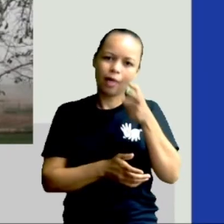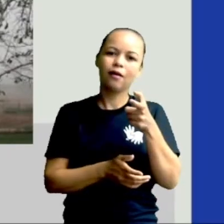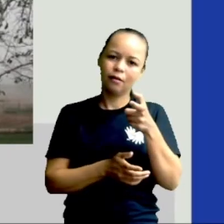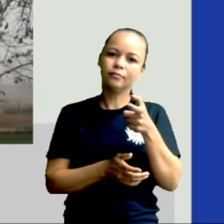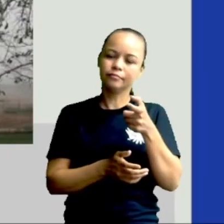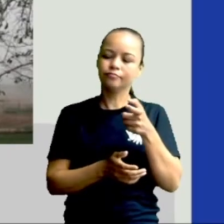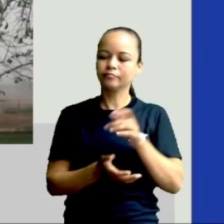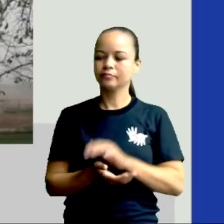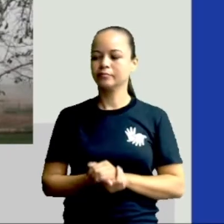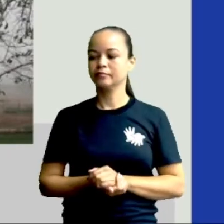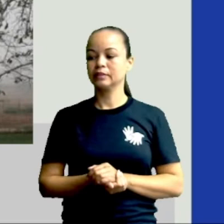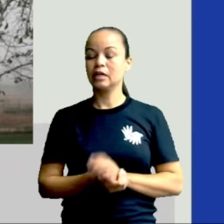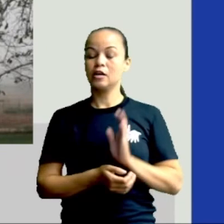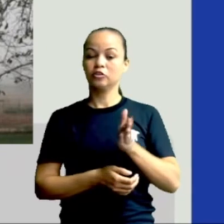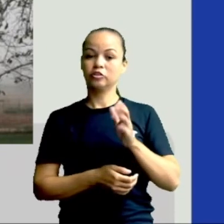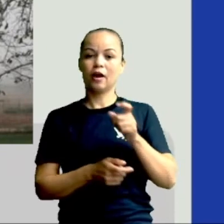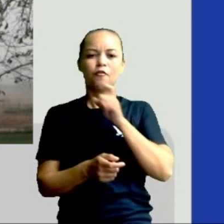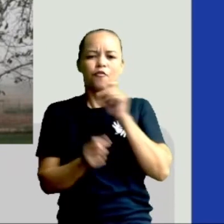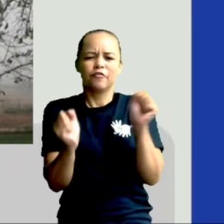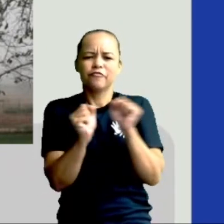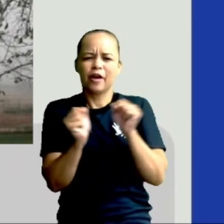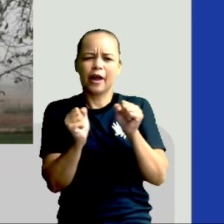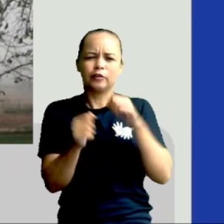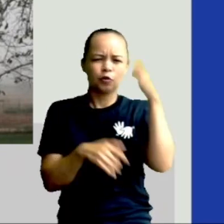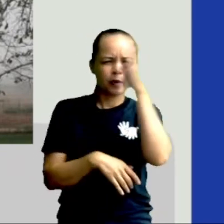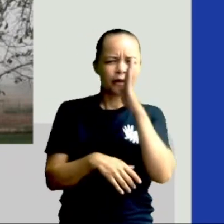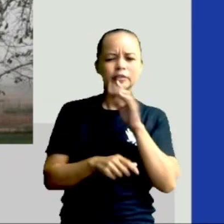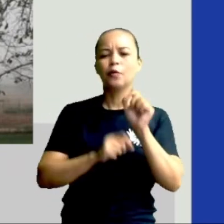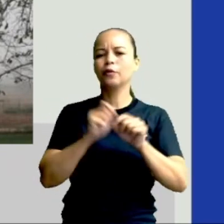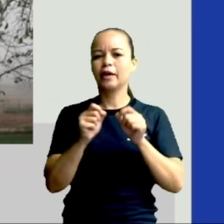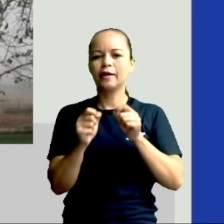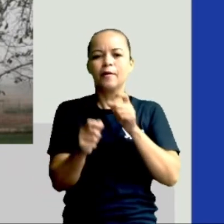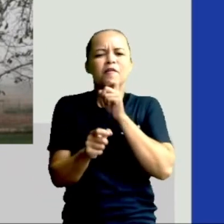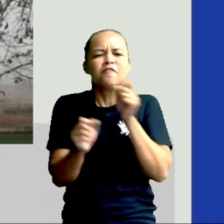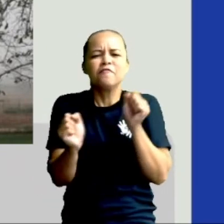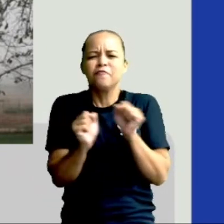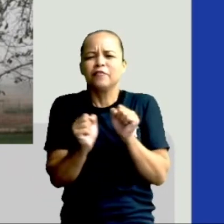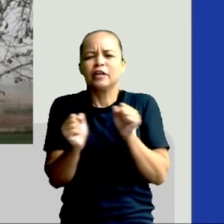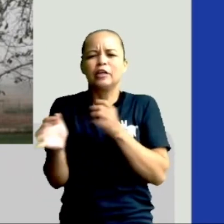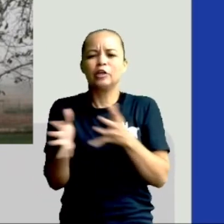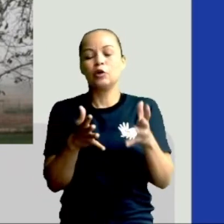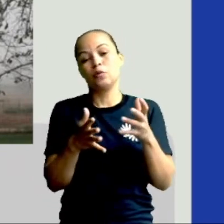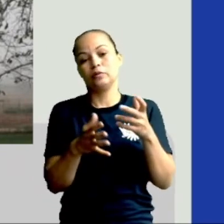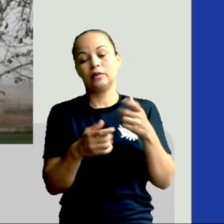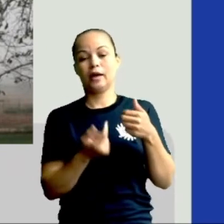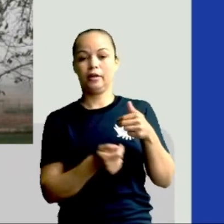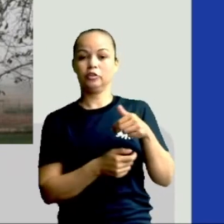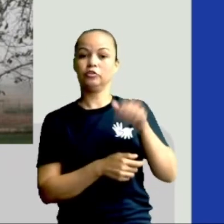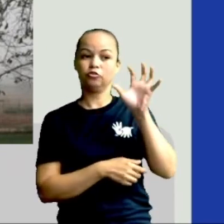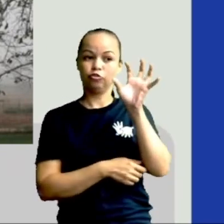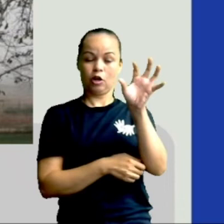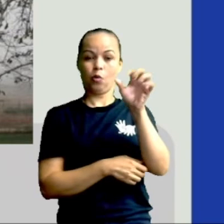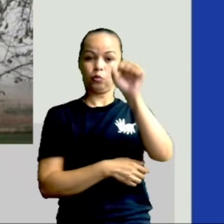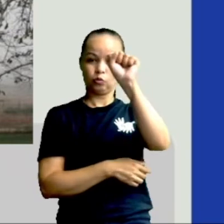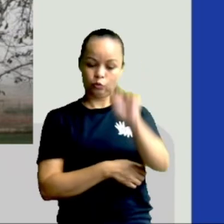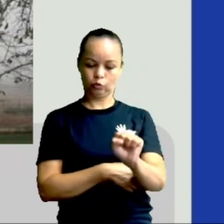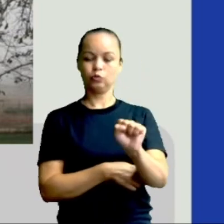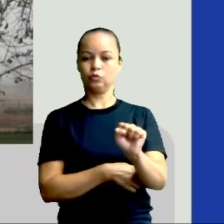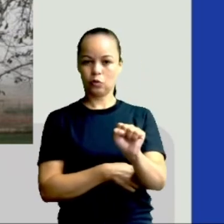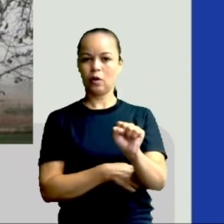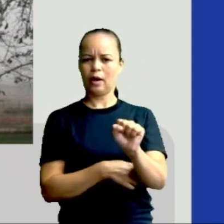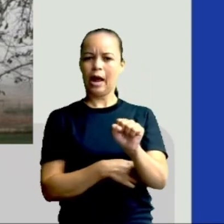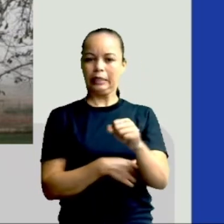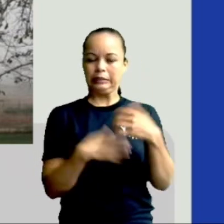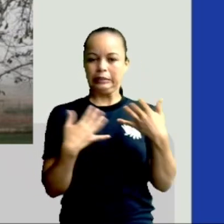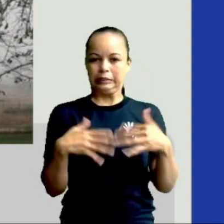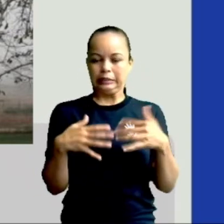no inverno do Brasil, é a estação mais fria do ano. Ele é bem perceptível, assim, na região sul. Ou seja, quem mora no sul, ele sente